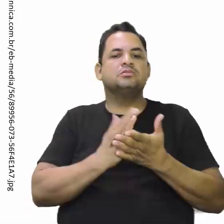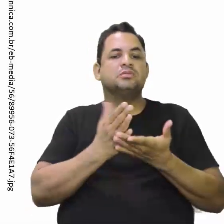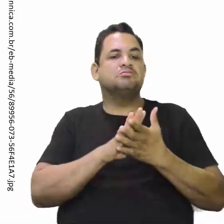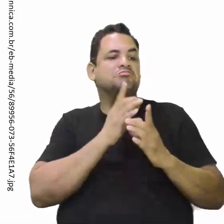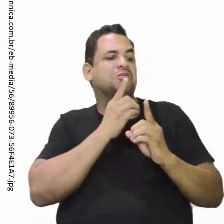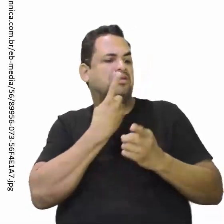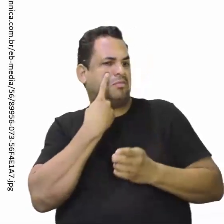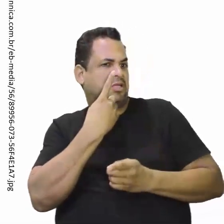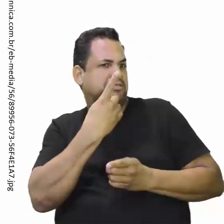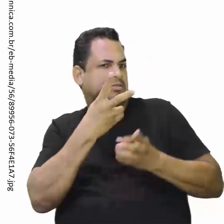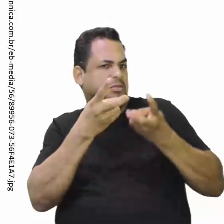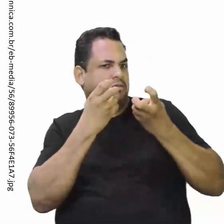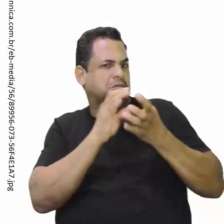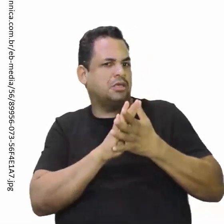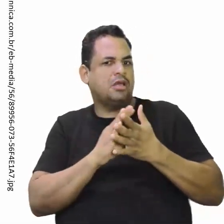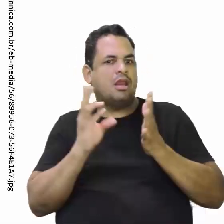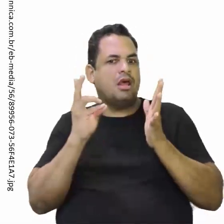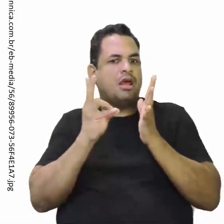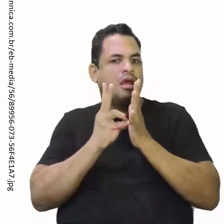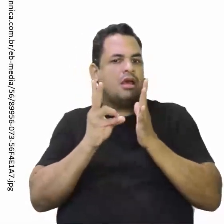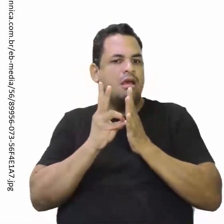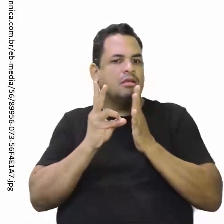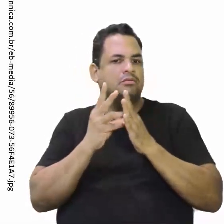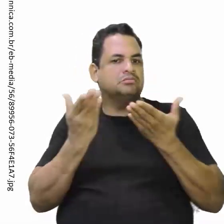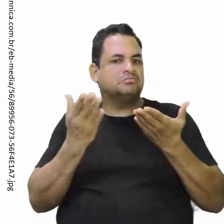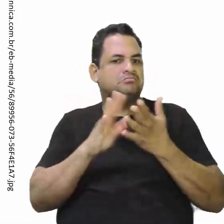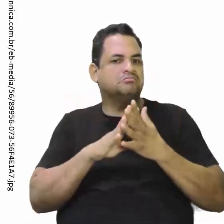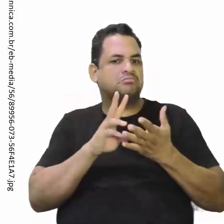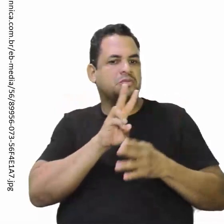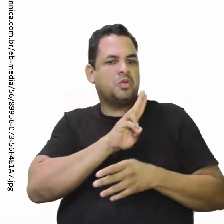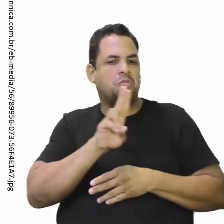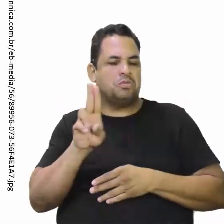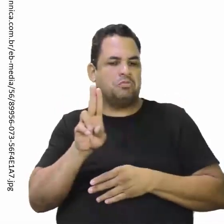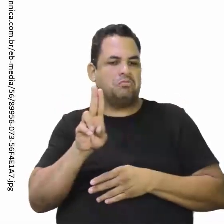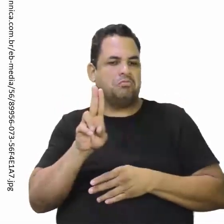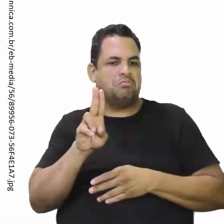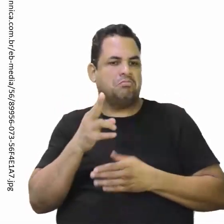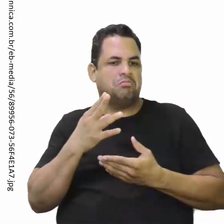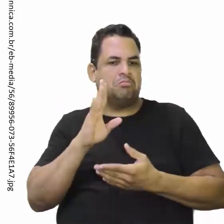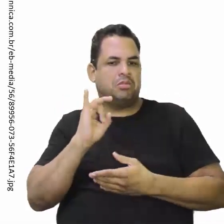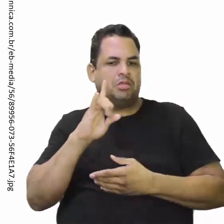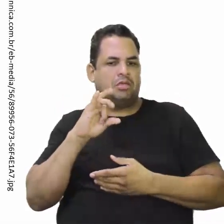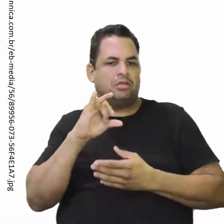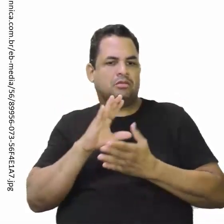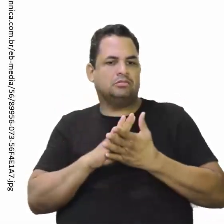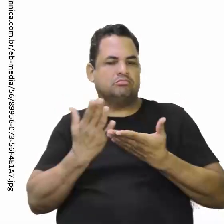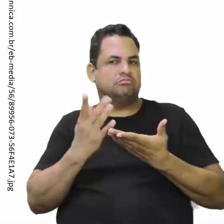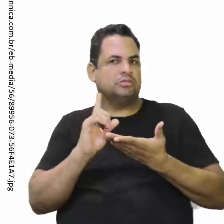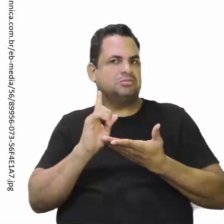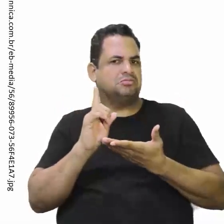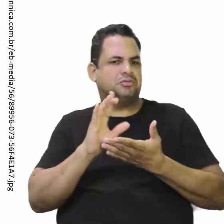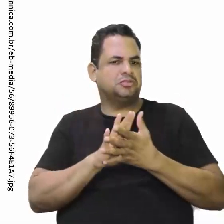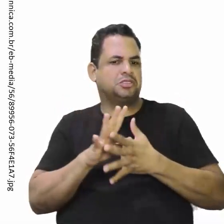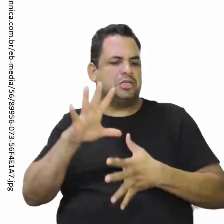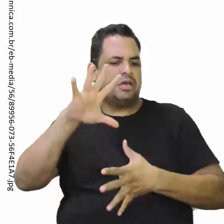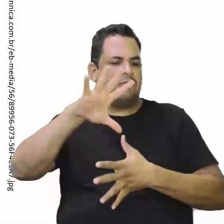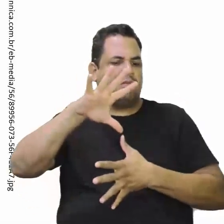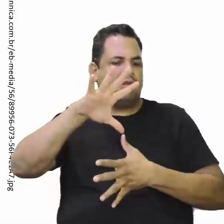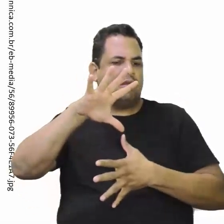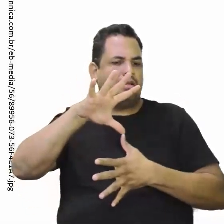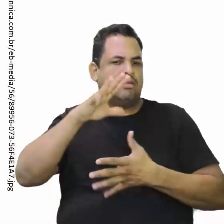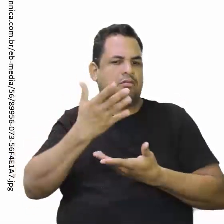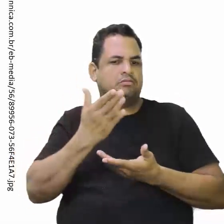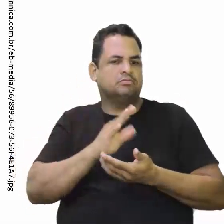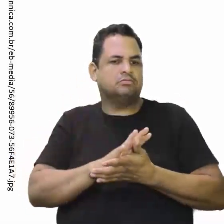esse povo que ele encontra aqui, só que ele não chega propriamente à América do Norte. Ele vai chegar à América